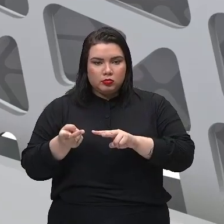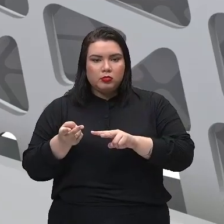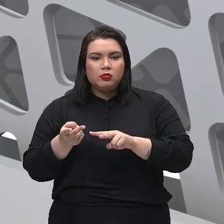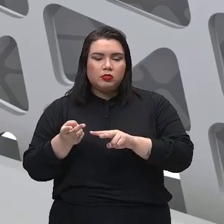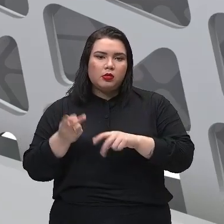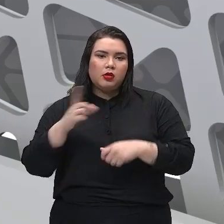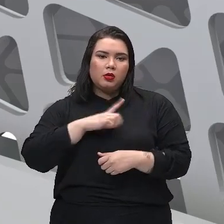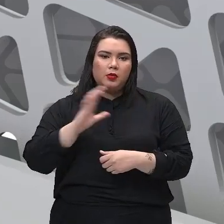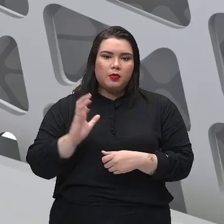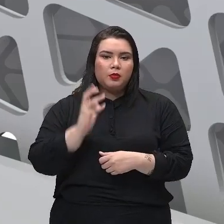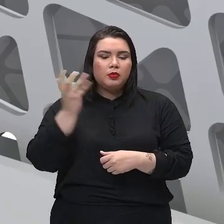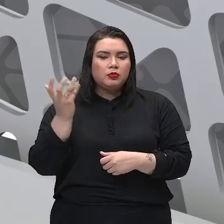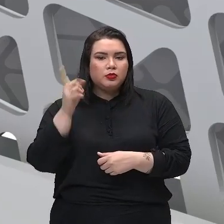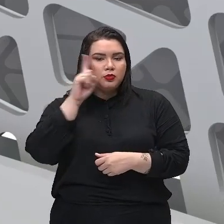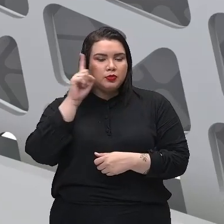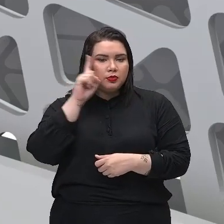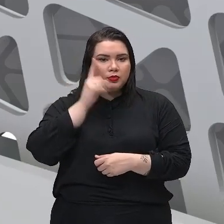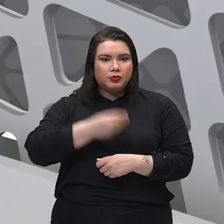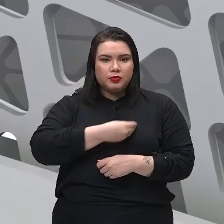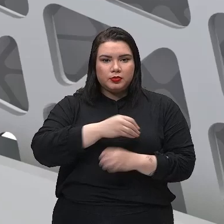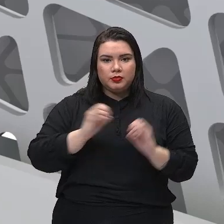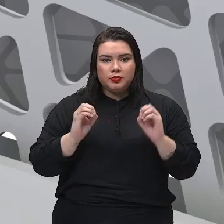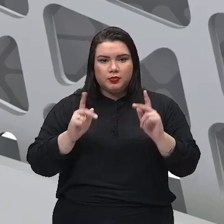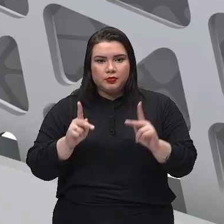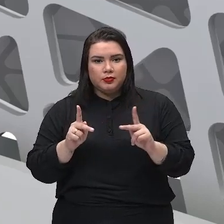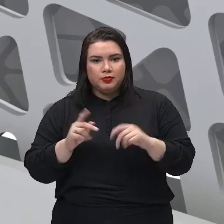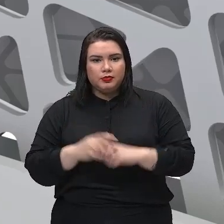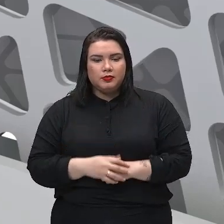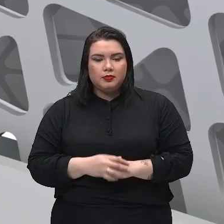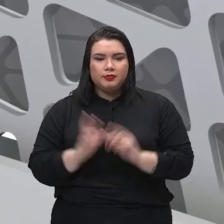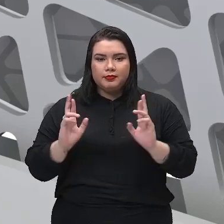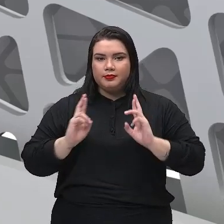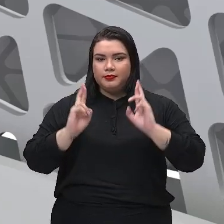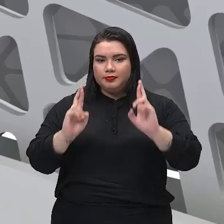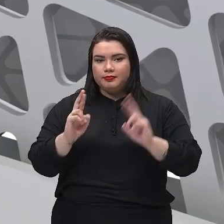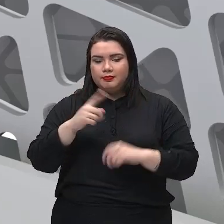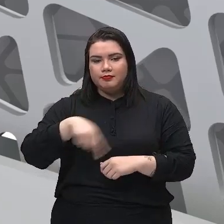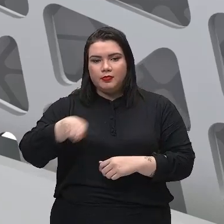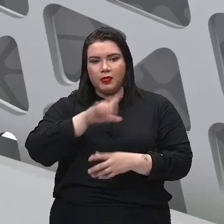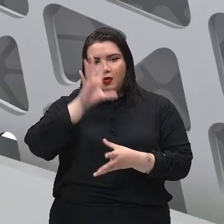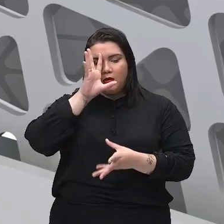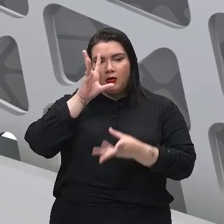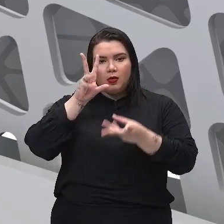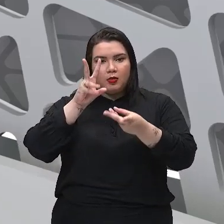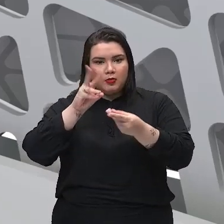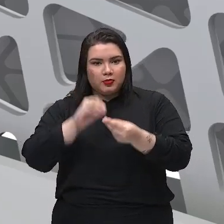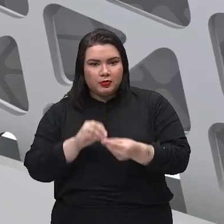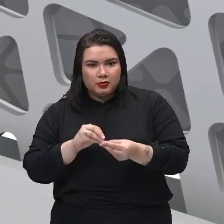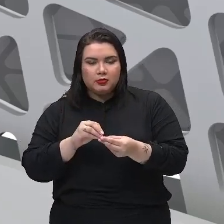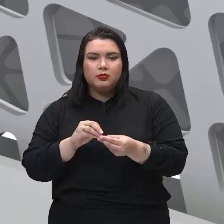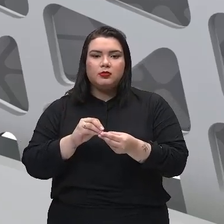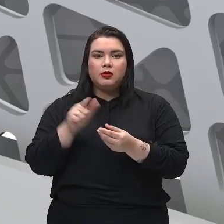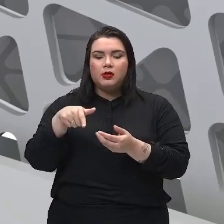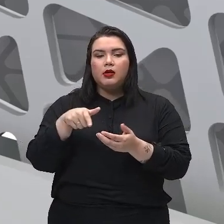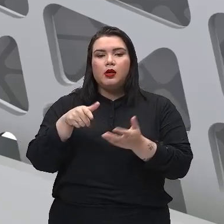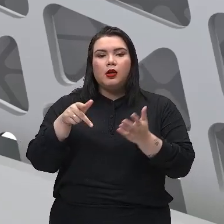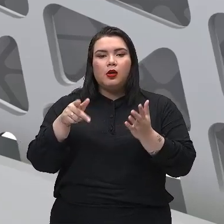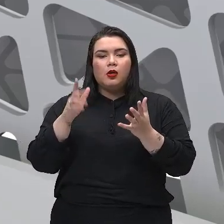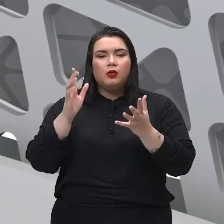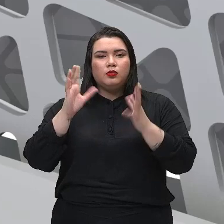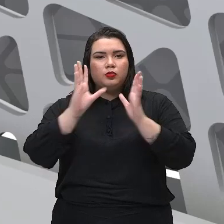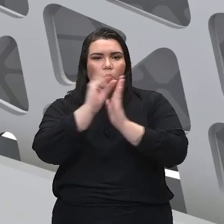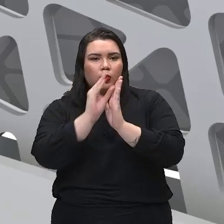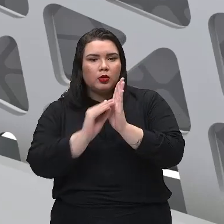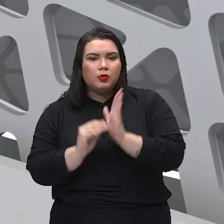acontecem no nosso dia a dia, tá bom? Então, olha, espero que vocês tenham compreendido aí essa... os